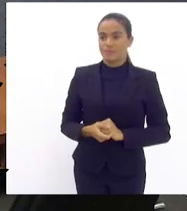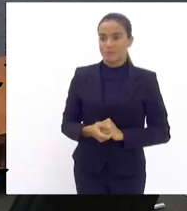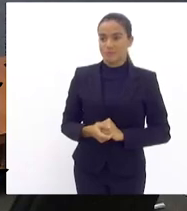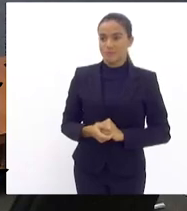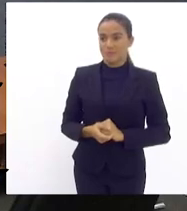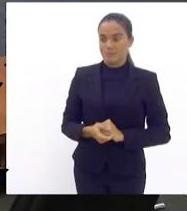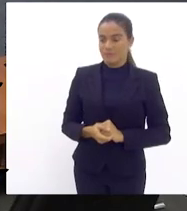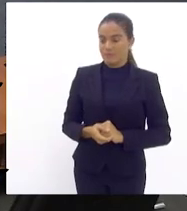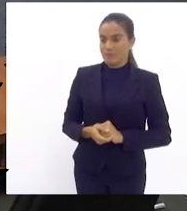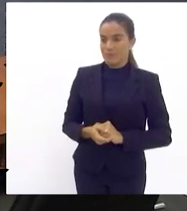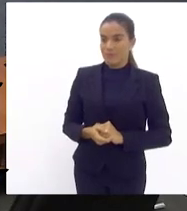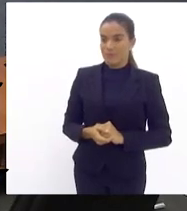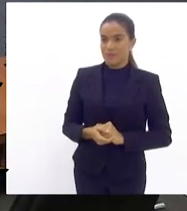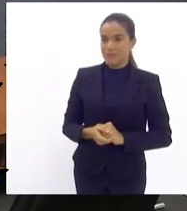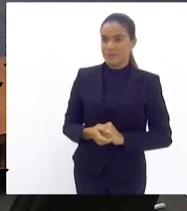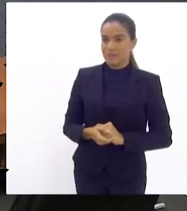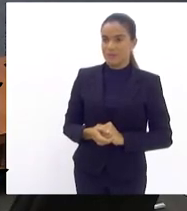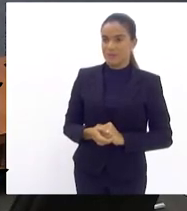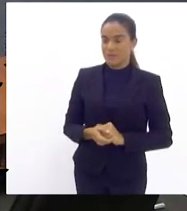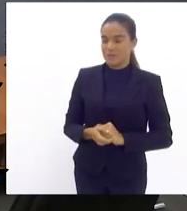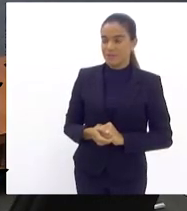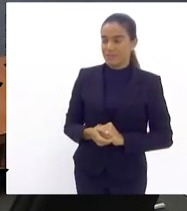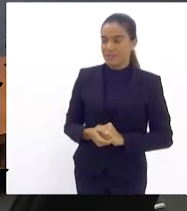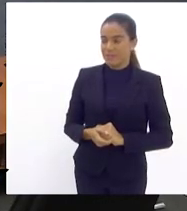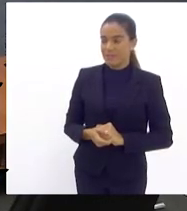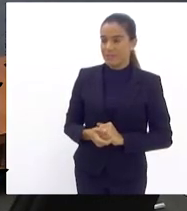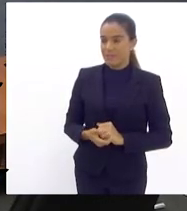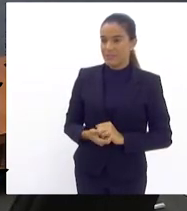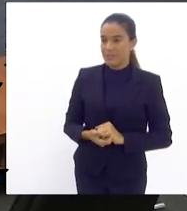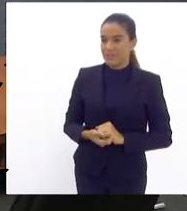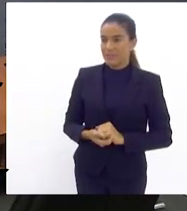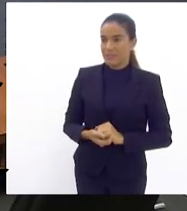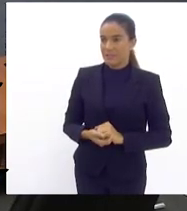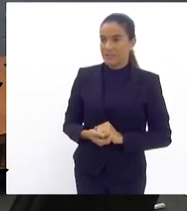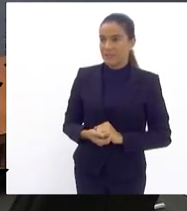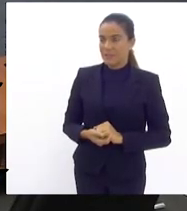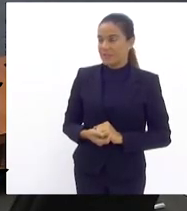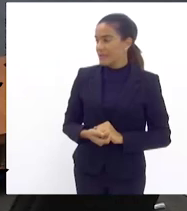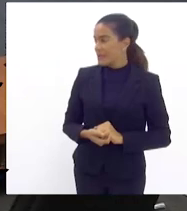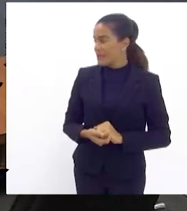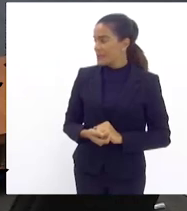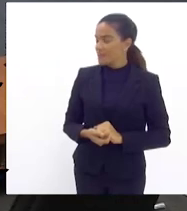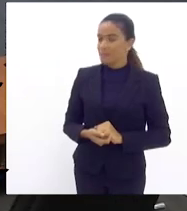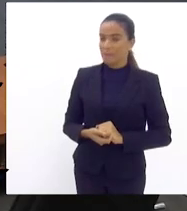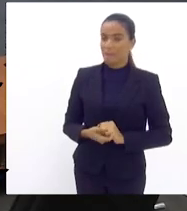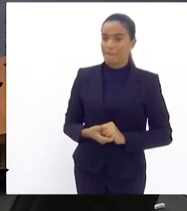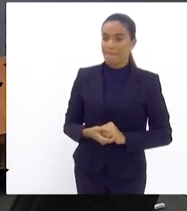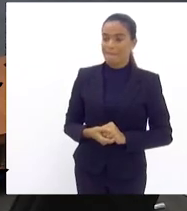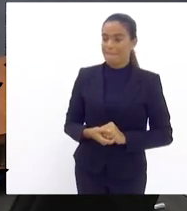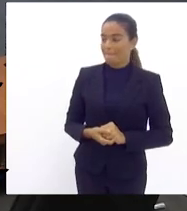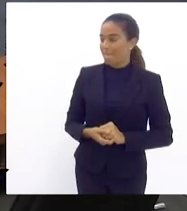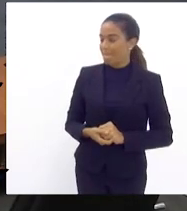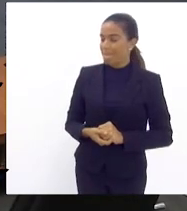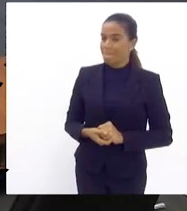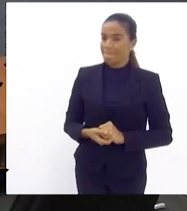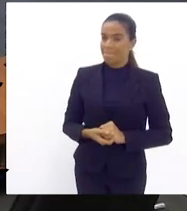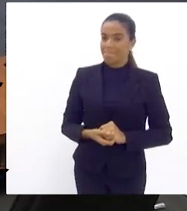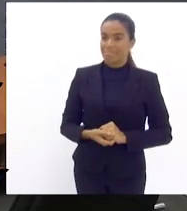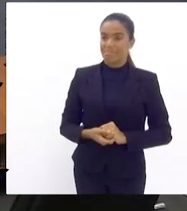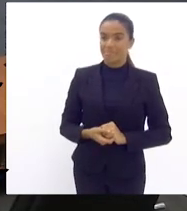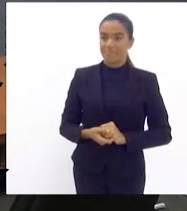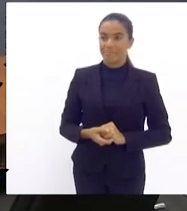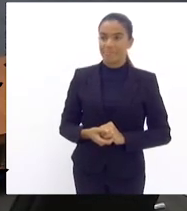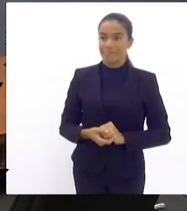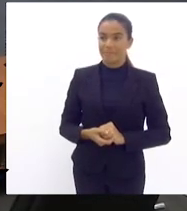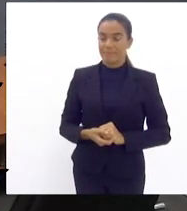o som deputado Alucinha só fazer uma parte com relação a essas suas colocações é